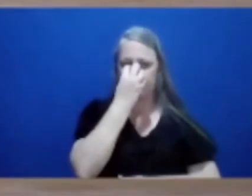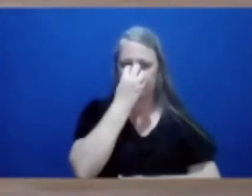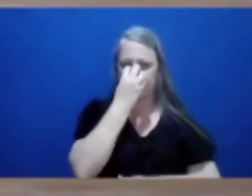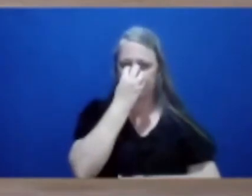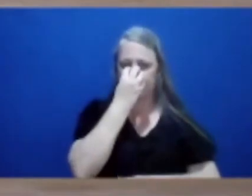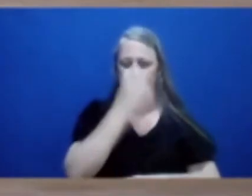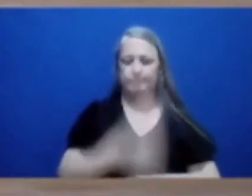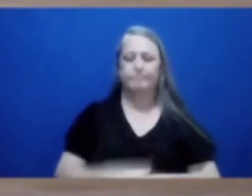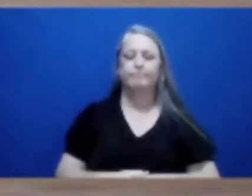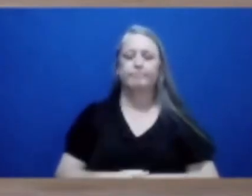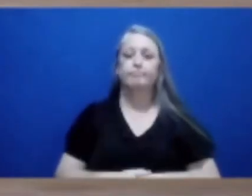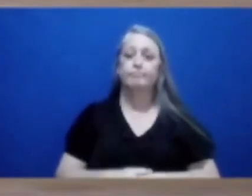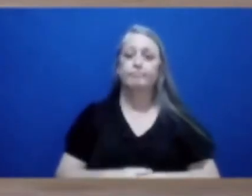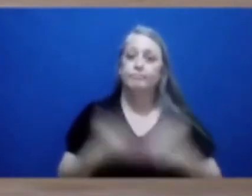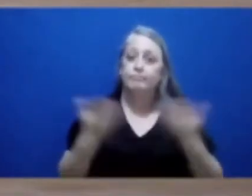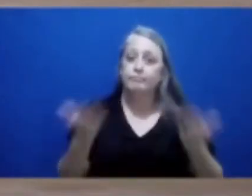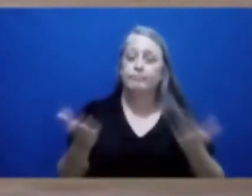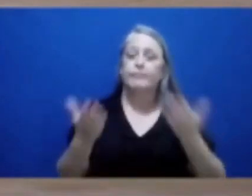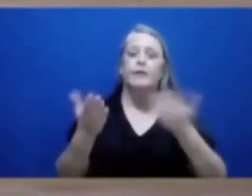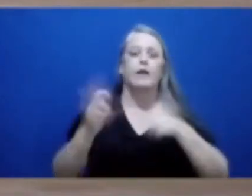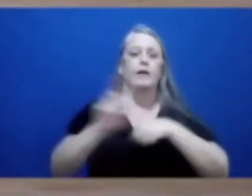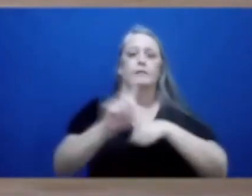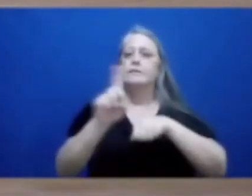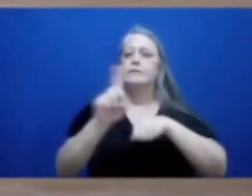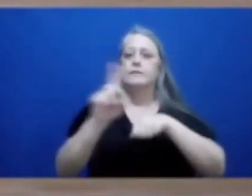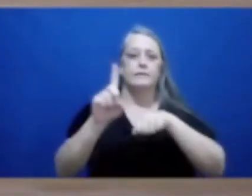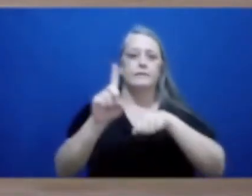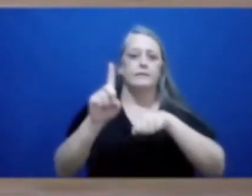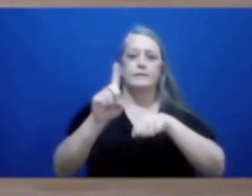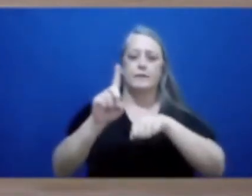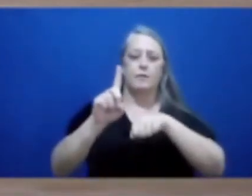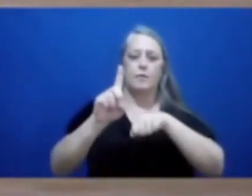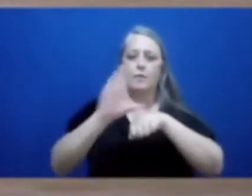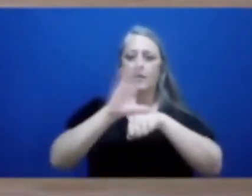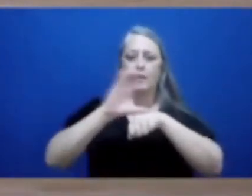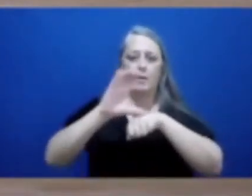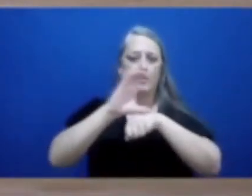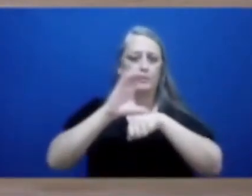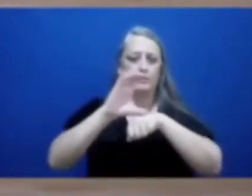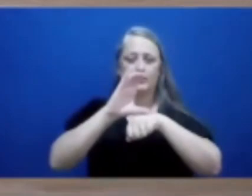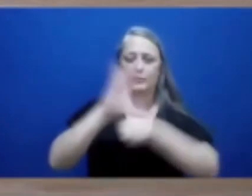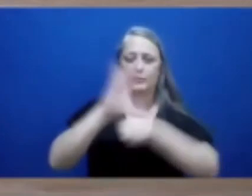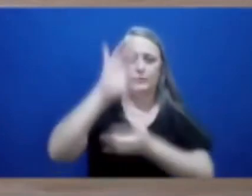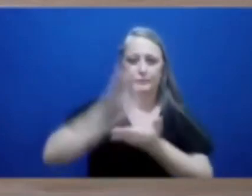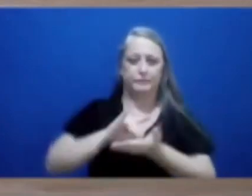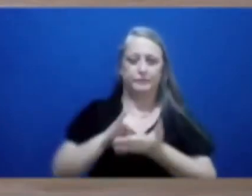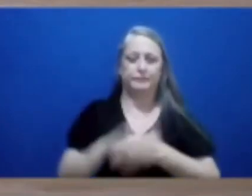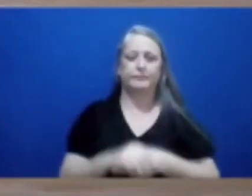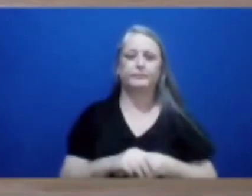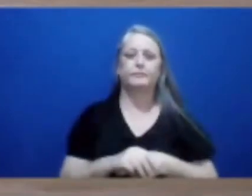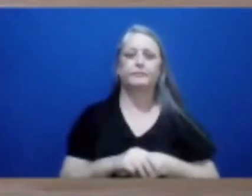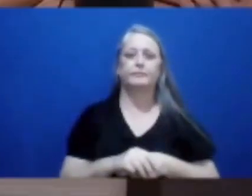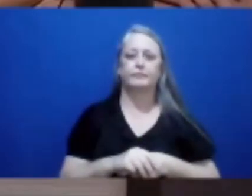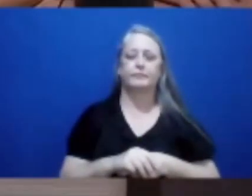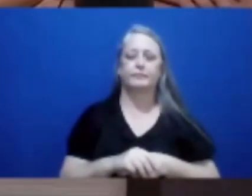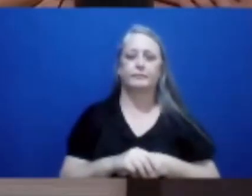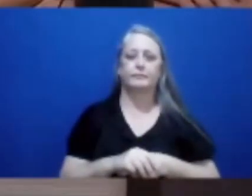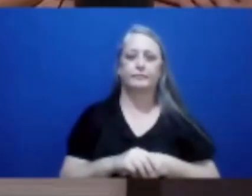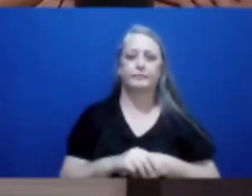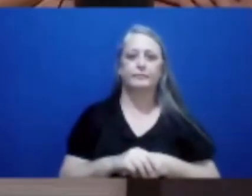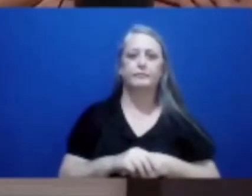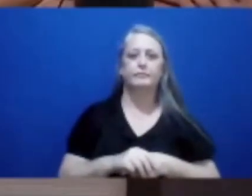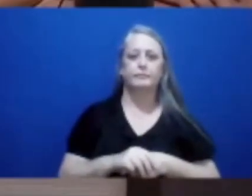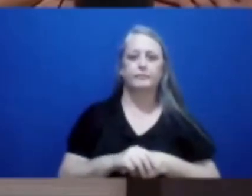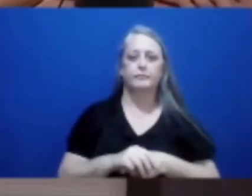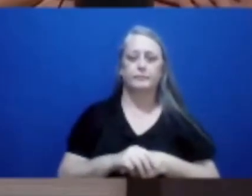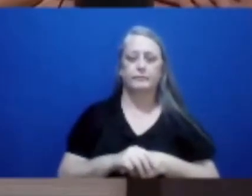inconstitucional e, com certeza, essa casa... Vindo de Vossa Excelência, não me assusta. Não, eu estou com a palavra, vereador presidente.